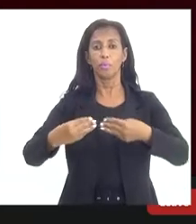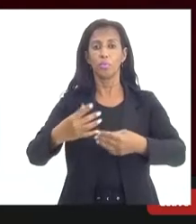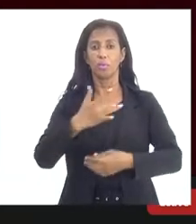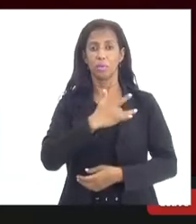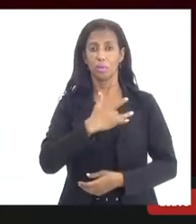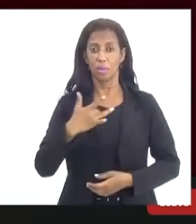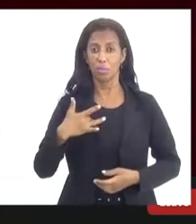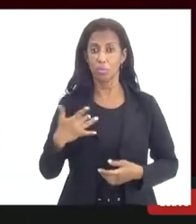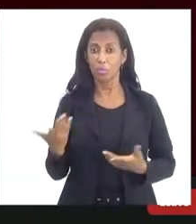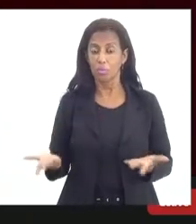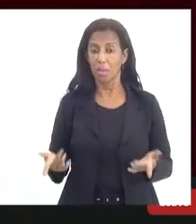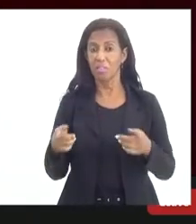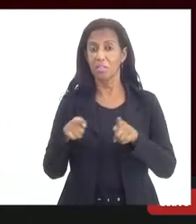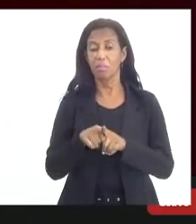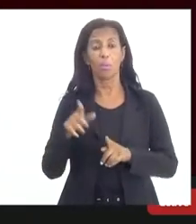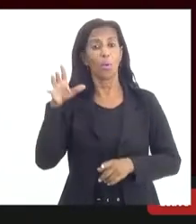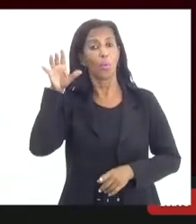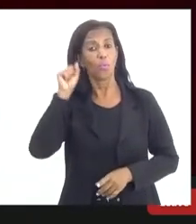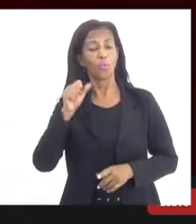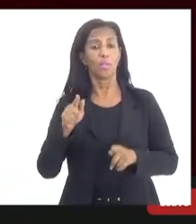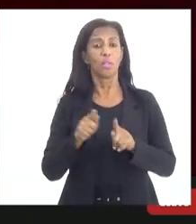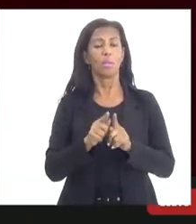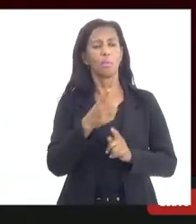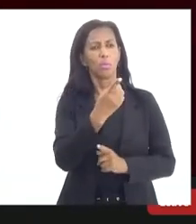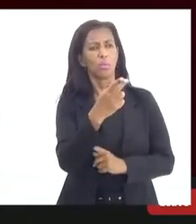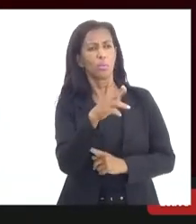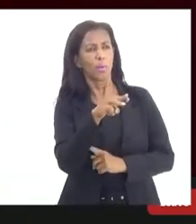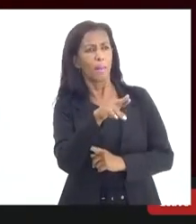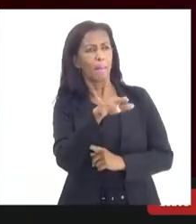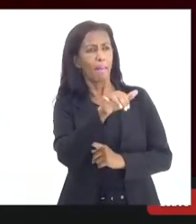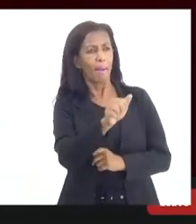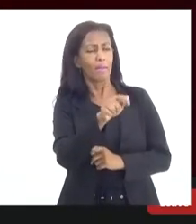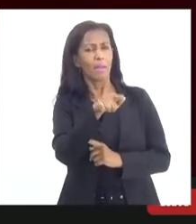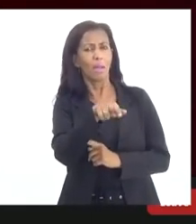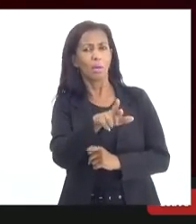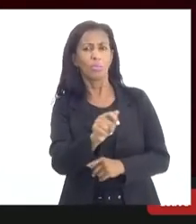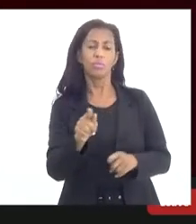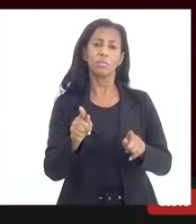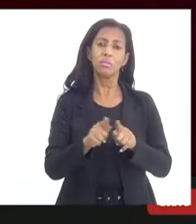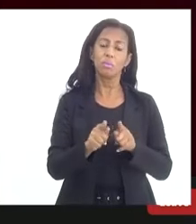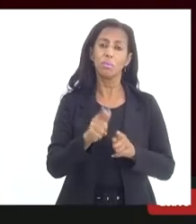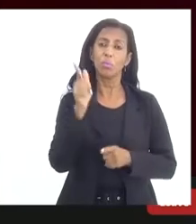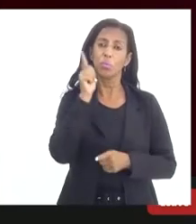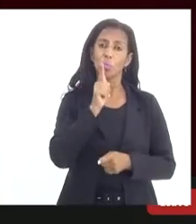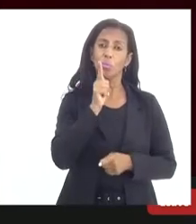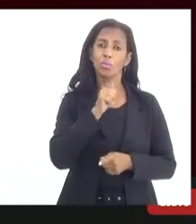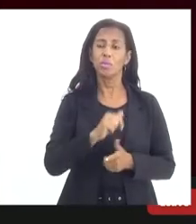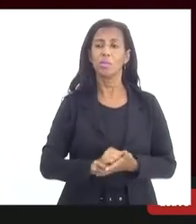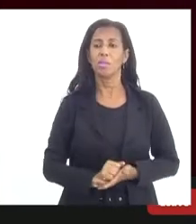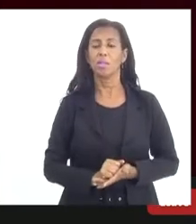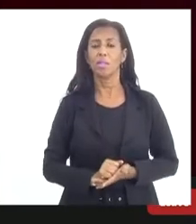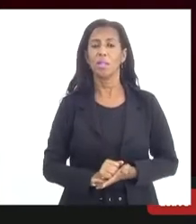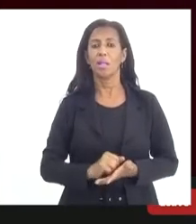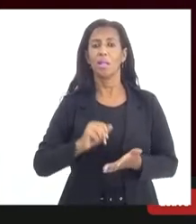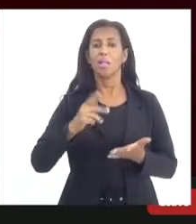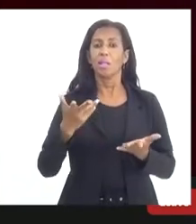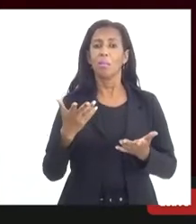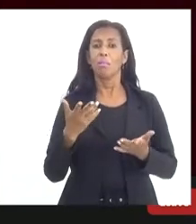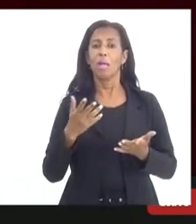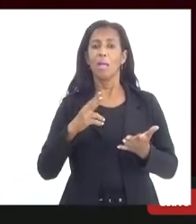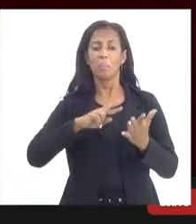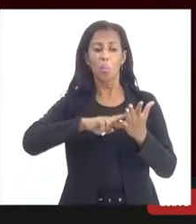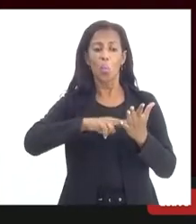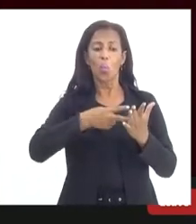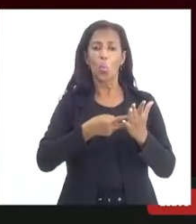sabe aí eu vi um pouco também a doutora Maria Augusta quem sabe fazer uma atualização dessa lei para que